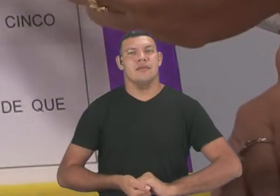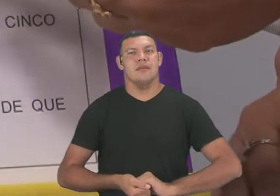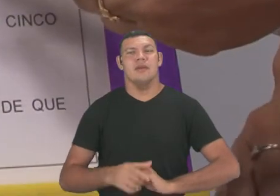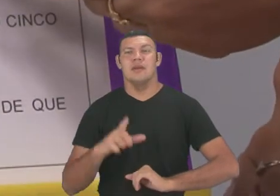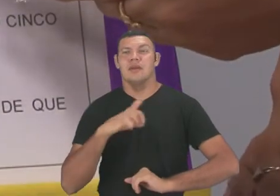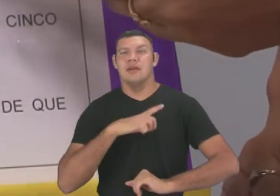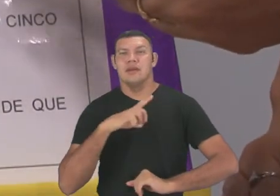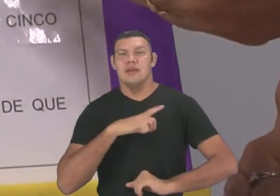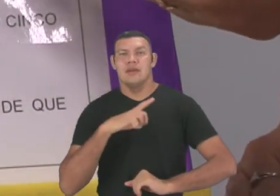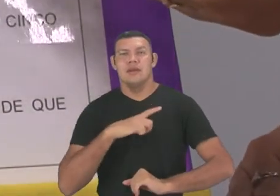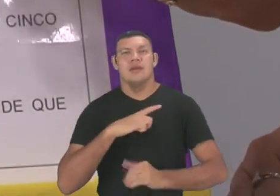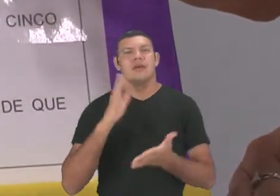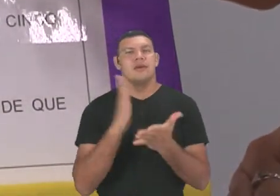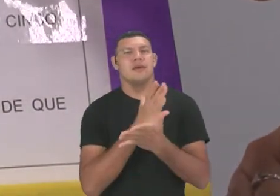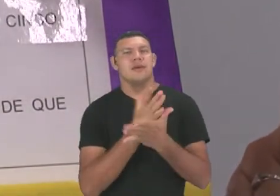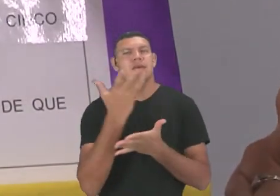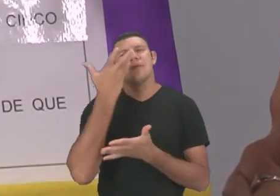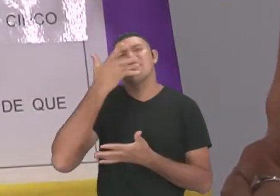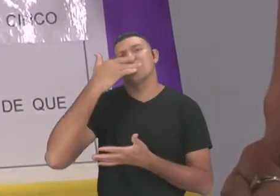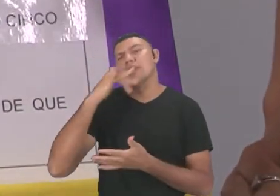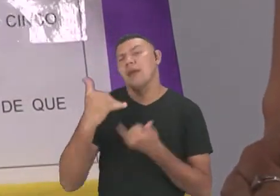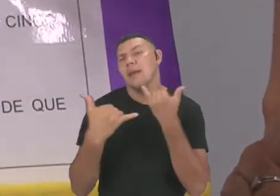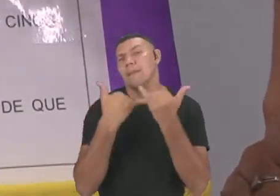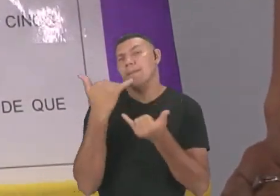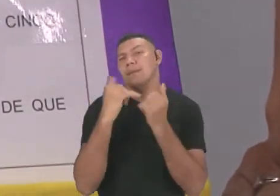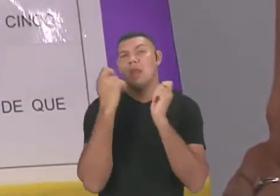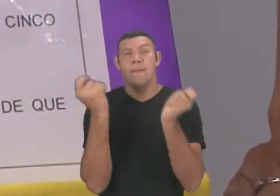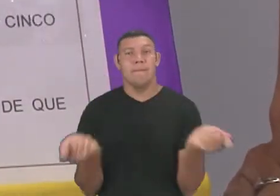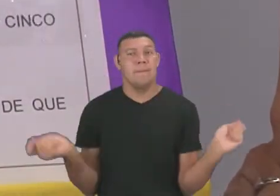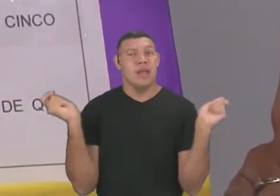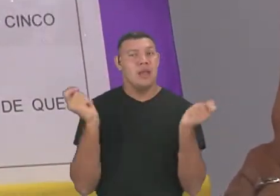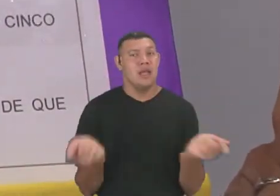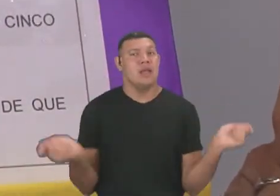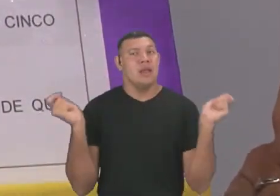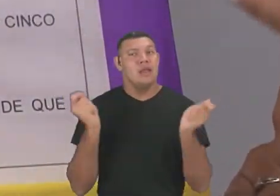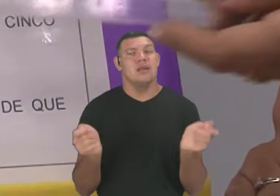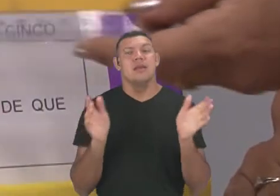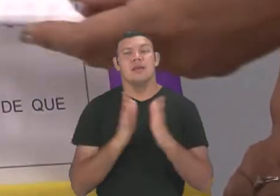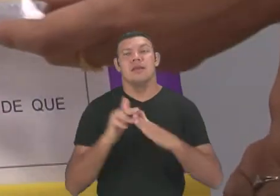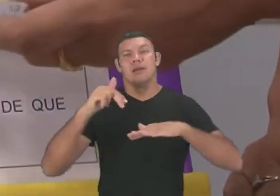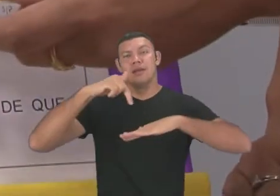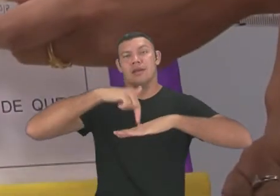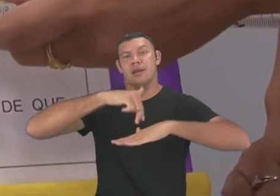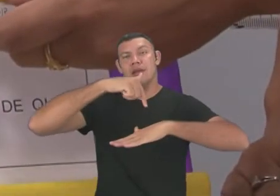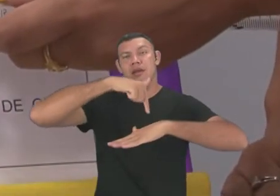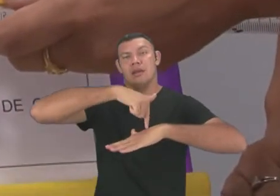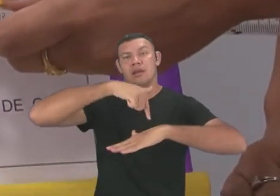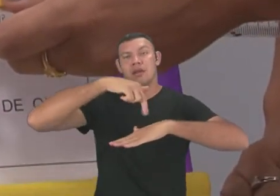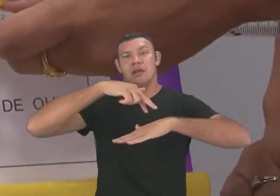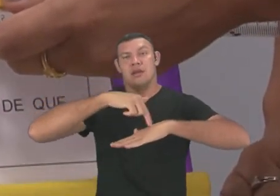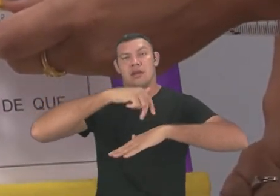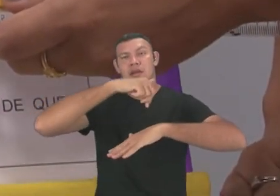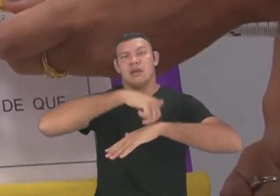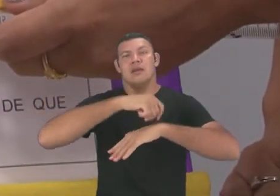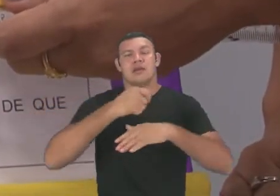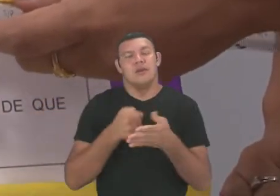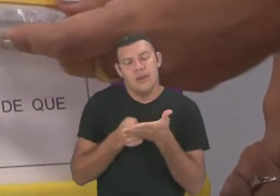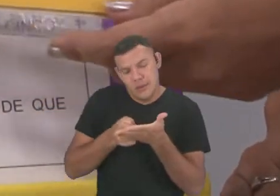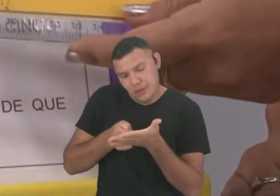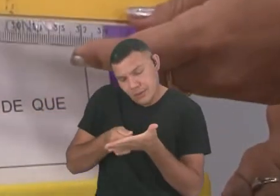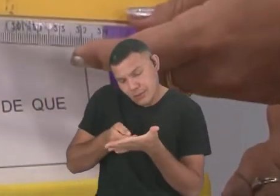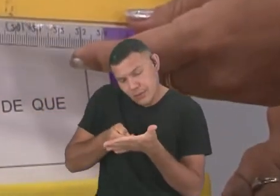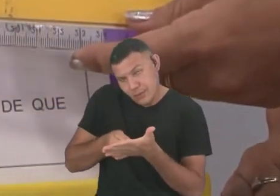Temos aqui algumas crianças que estão brincando de quê? De pular corda. Amarelinha. Jogando bolinha de